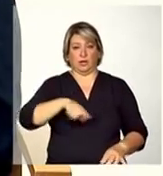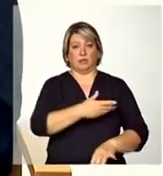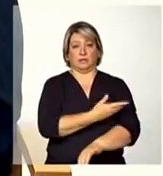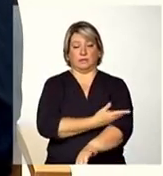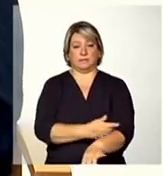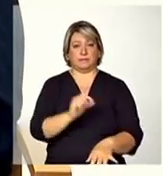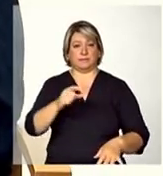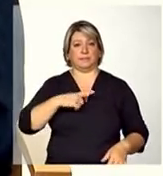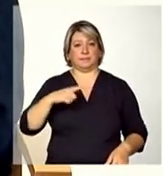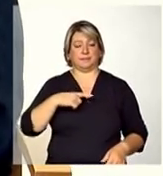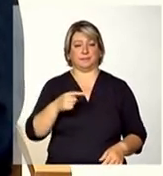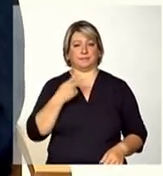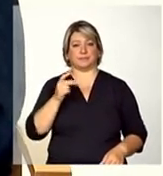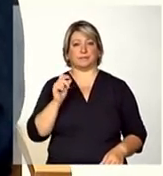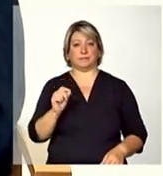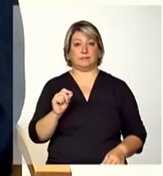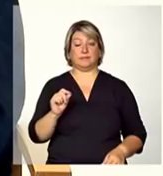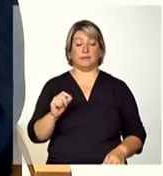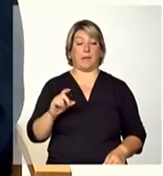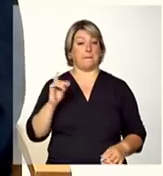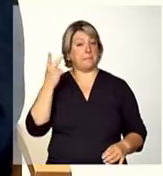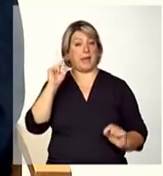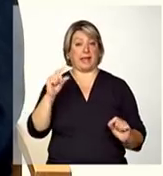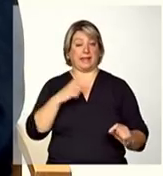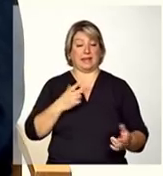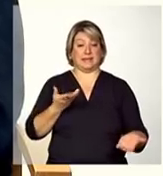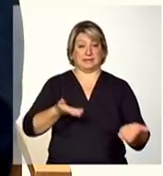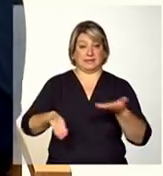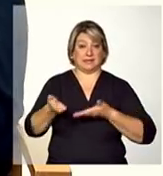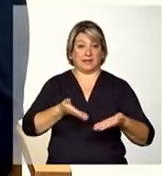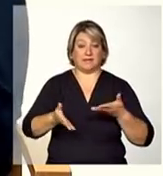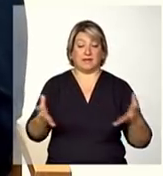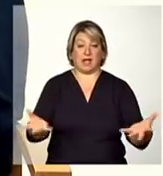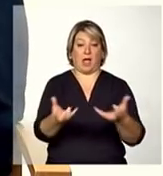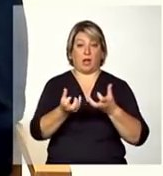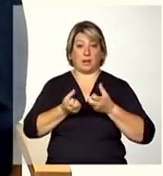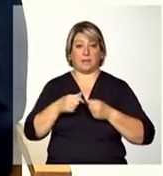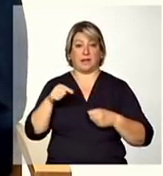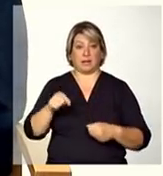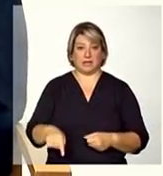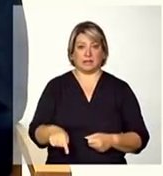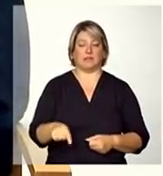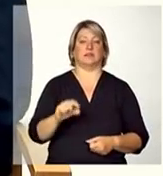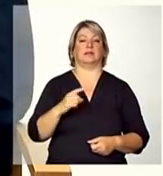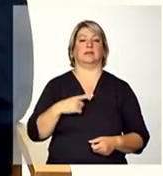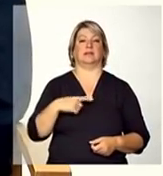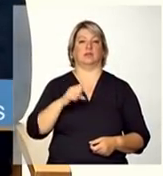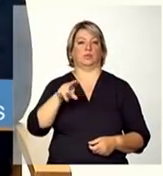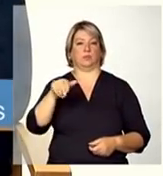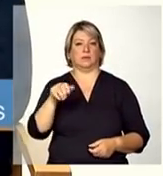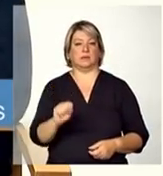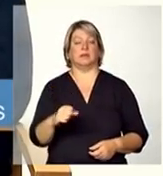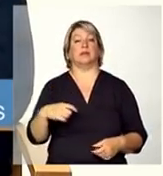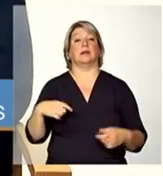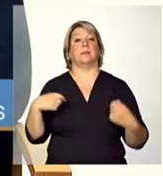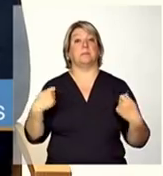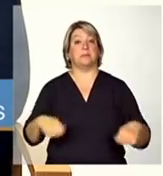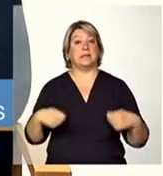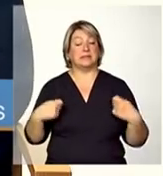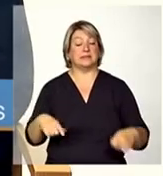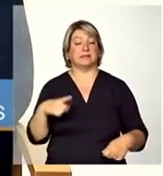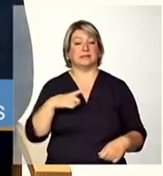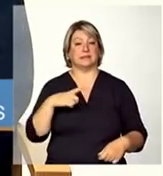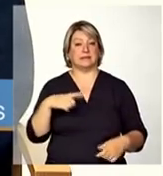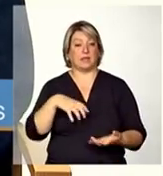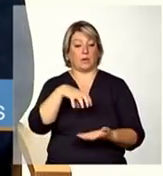Adriana que para existir serviço de acolhimento da assistência social precisa ter equipe de referência equipe de referência para esse